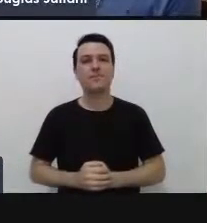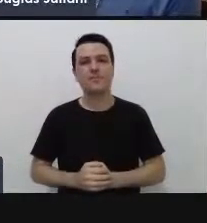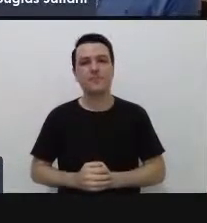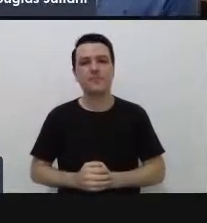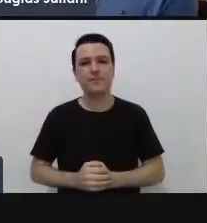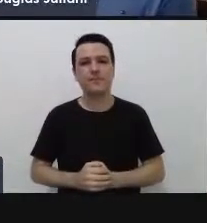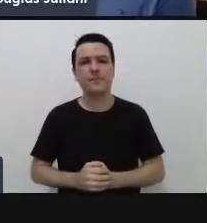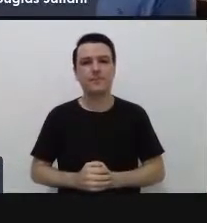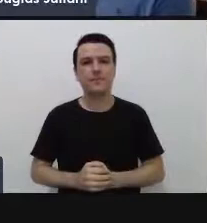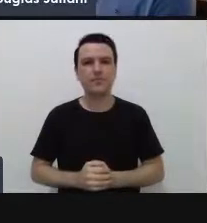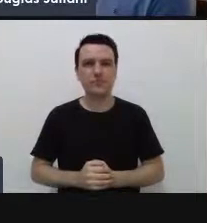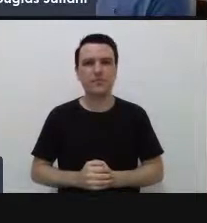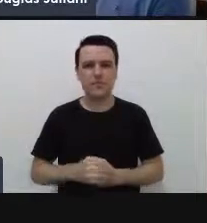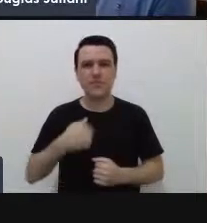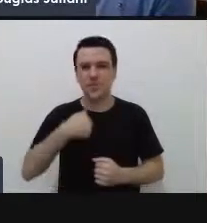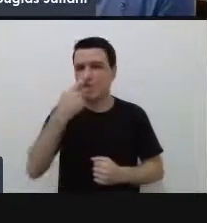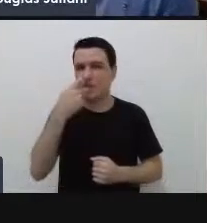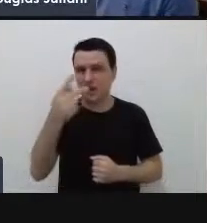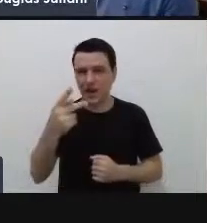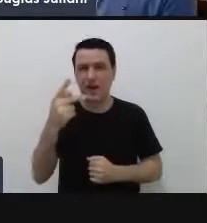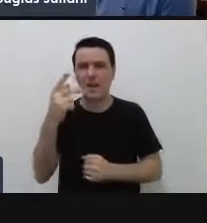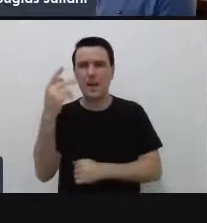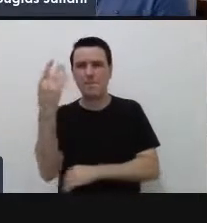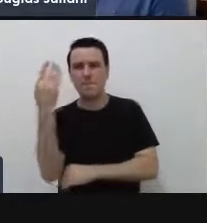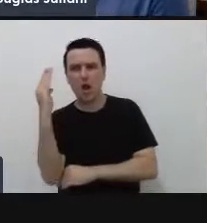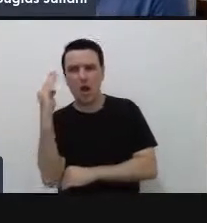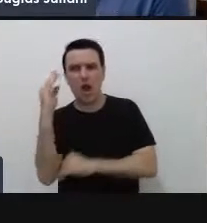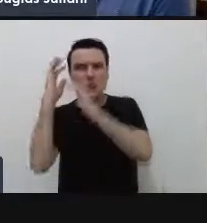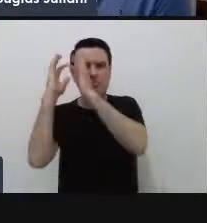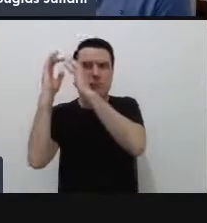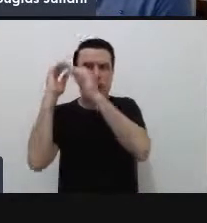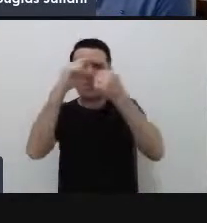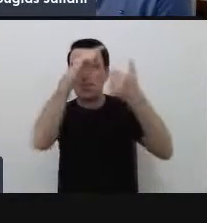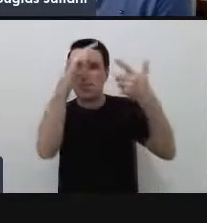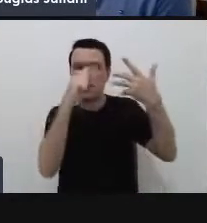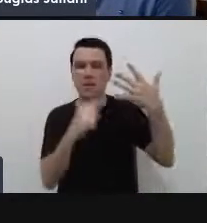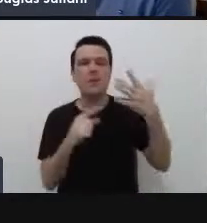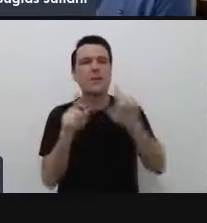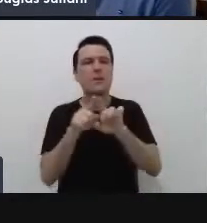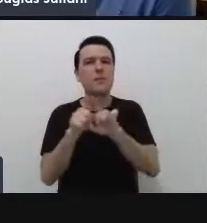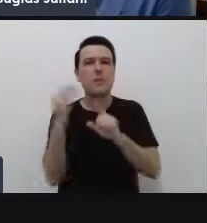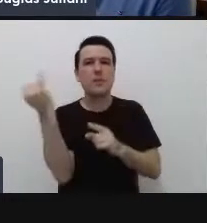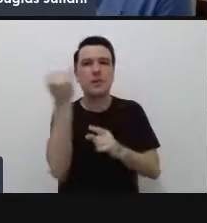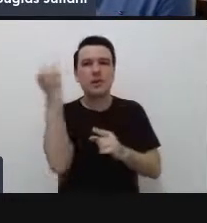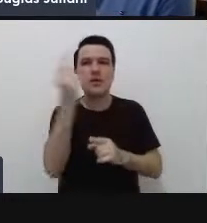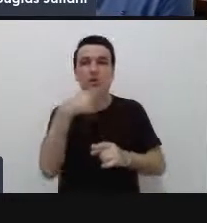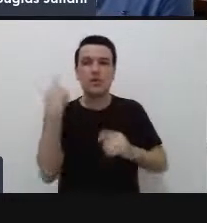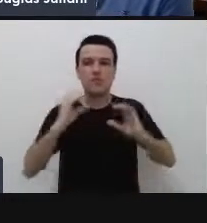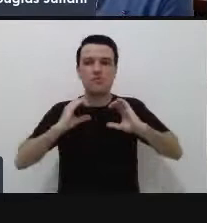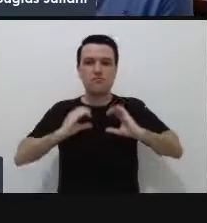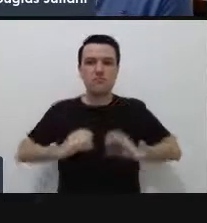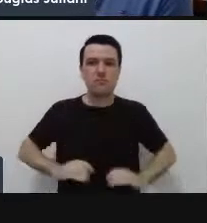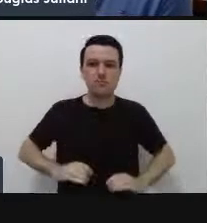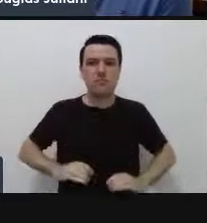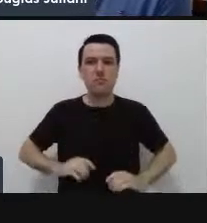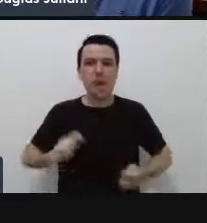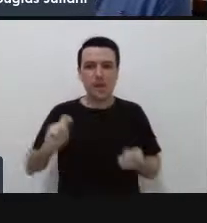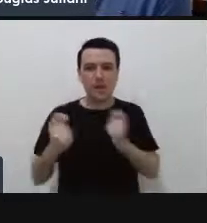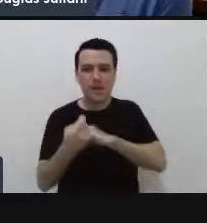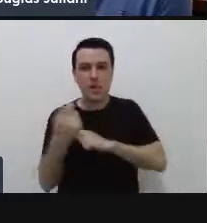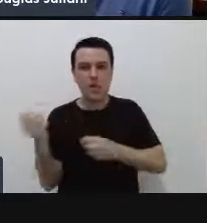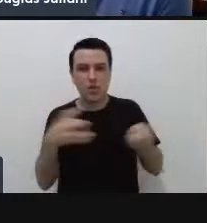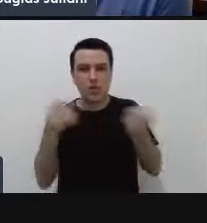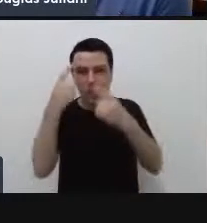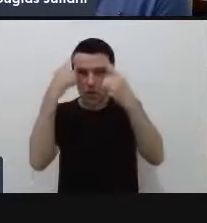Somando esses aspectos biológicos, a importância do nosso comportamento adaptativo e inovador, trazendo algumas